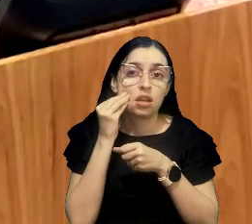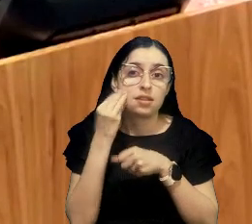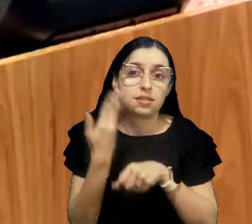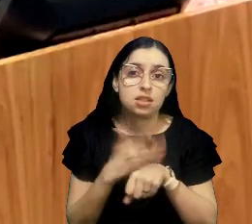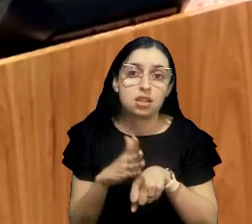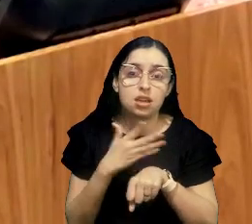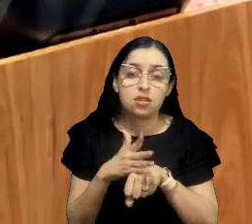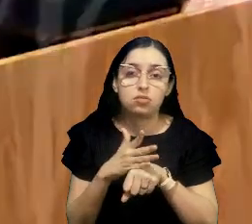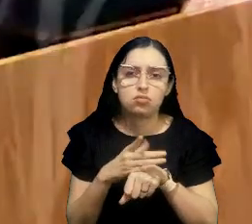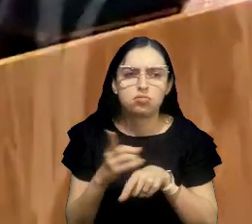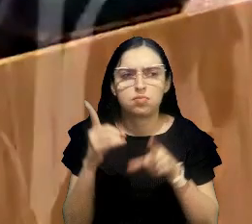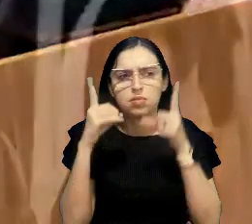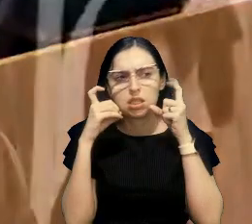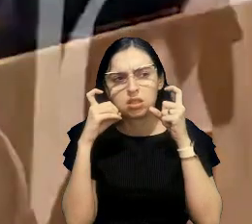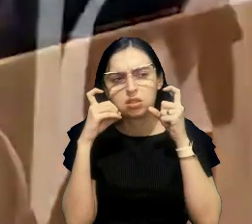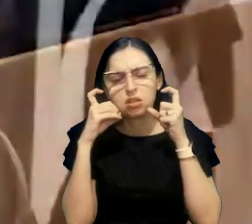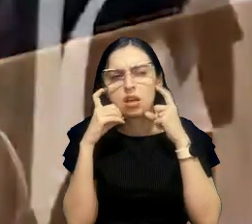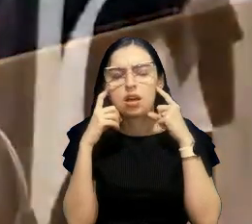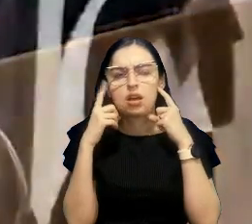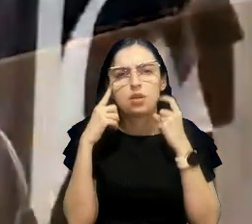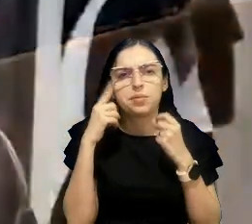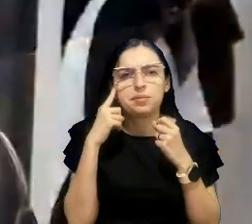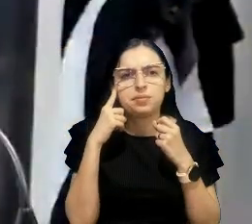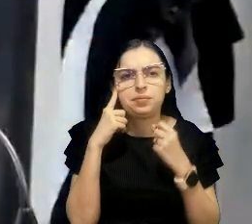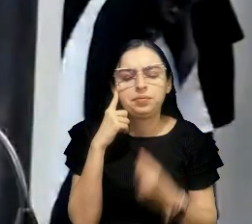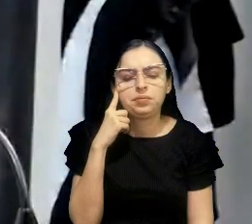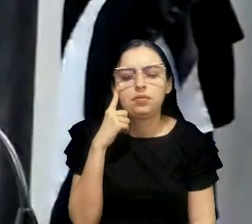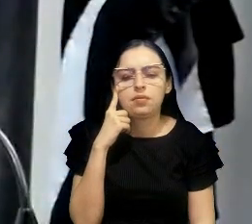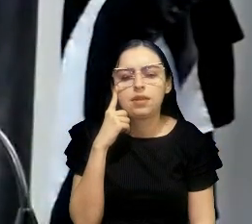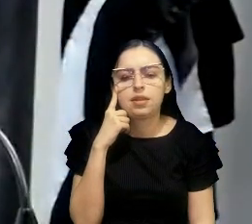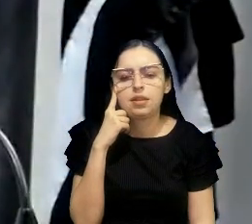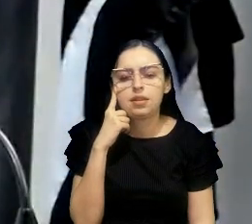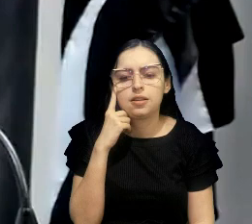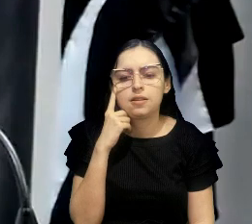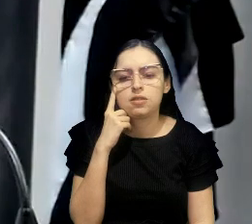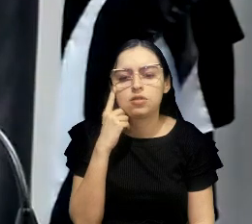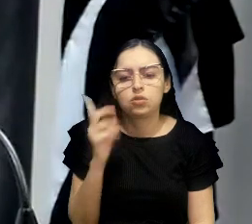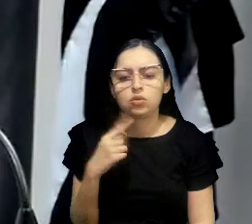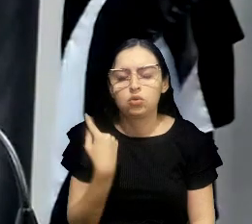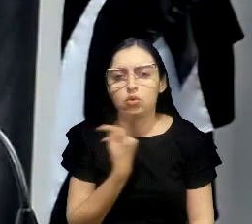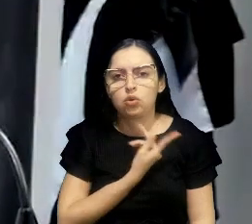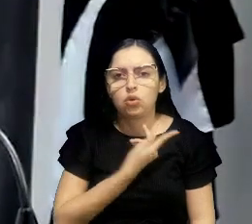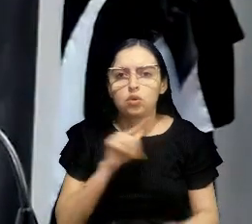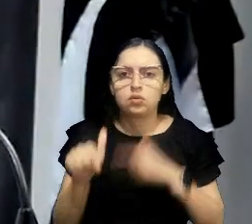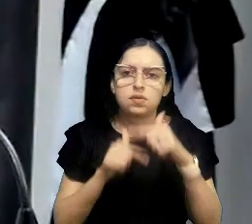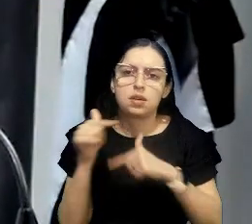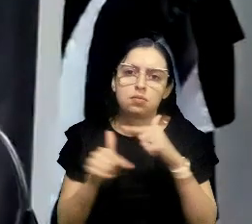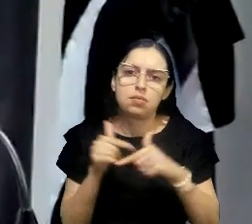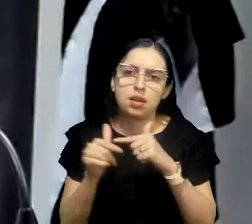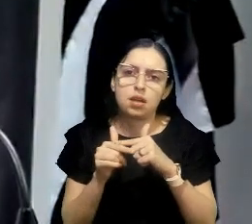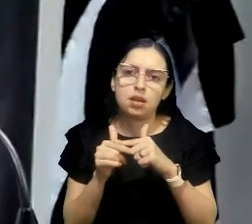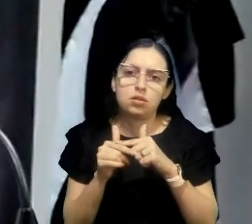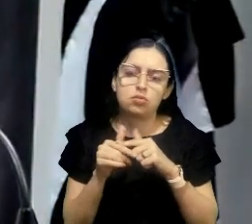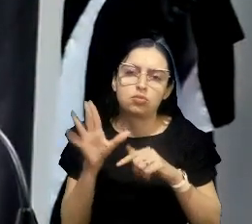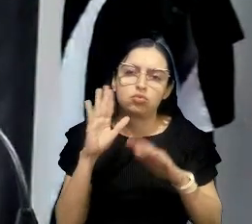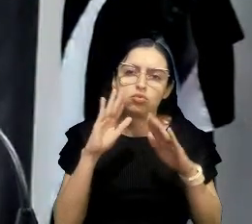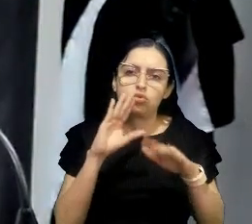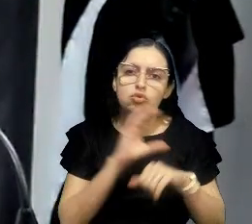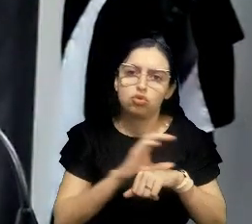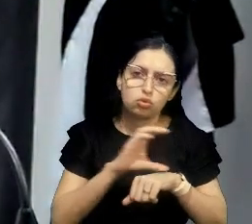refletiu também e reflete em nossos trabalhos acadêmicos